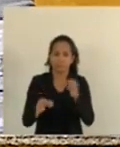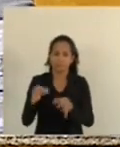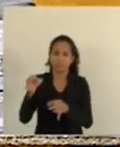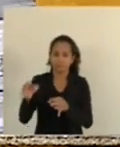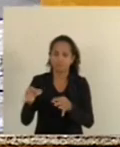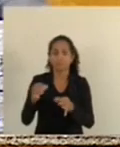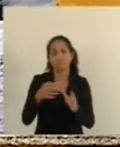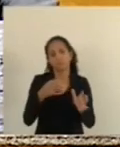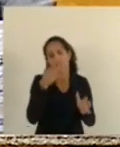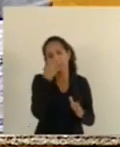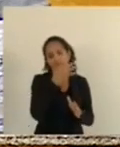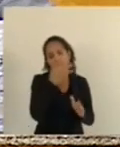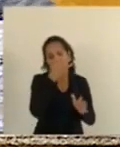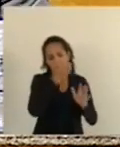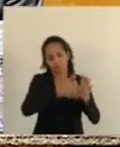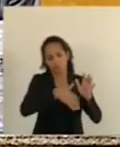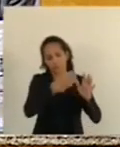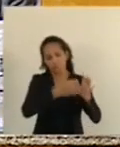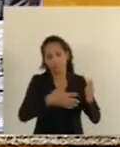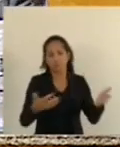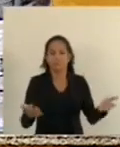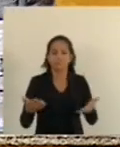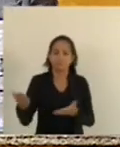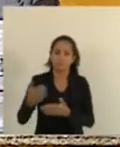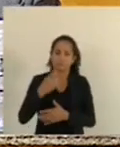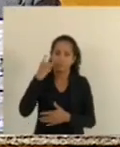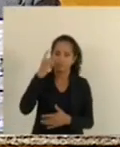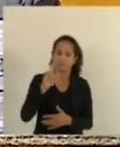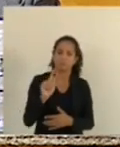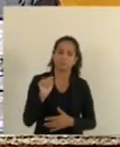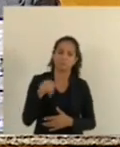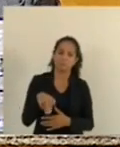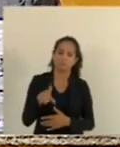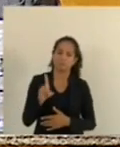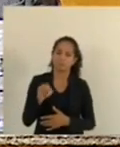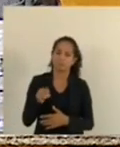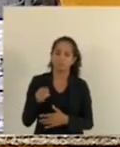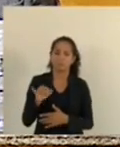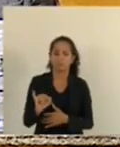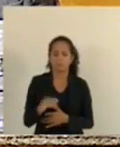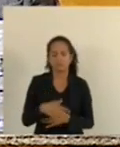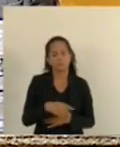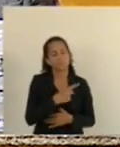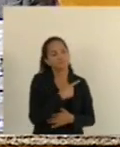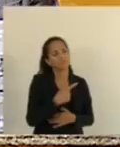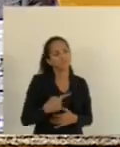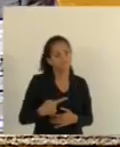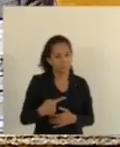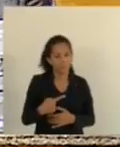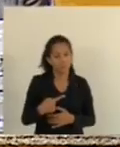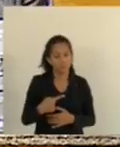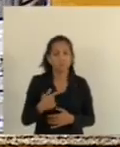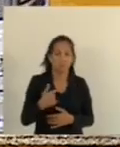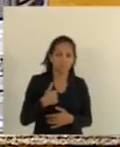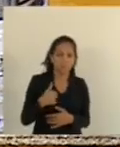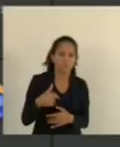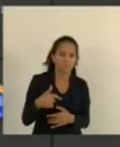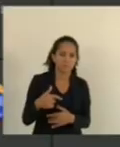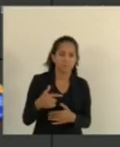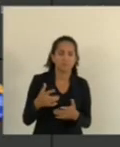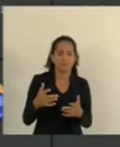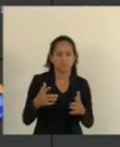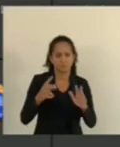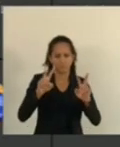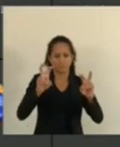matéria Deputado Gandini Senhor presidente Eu vou Avocar essa matéria Uma matéria